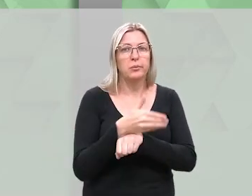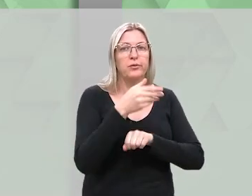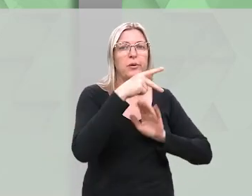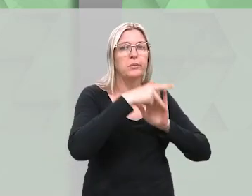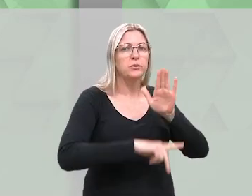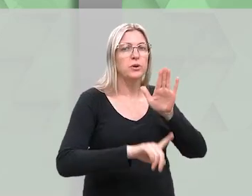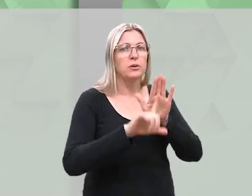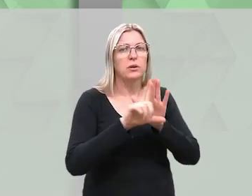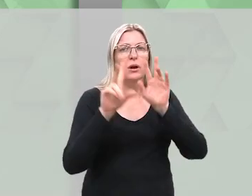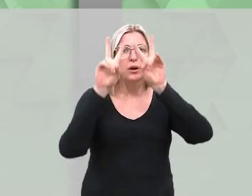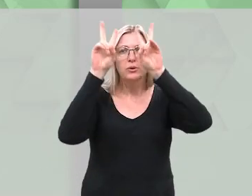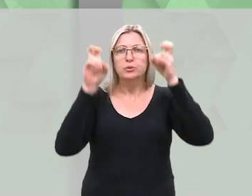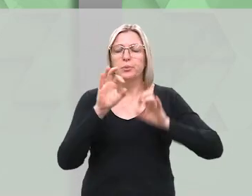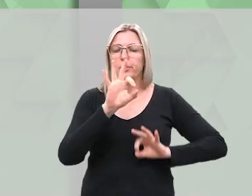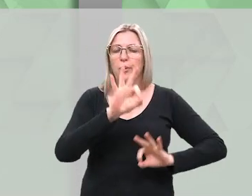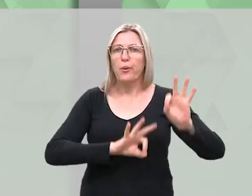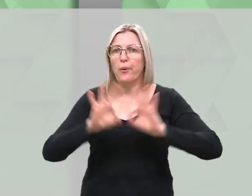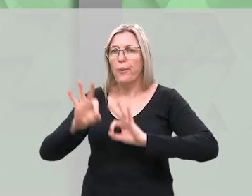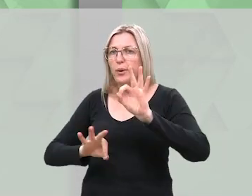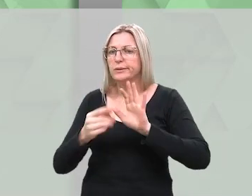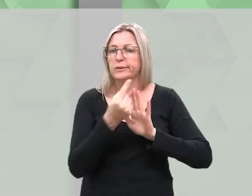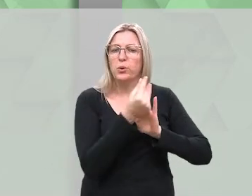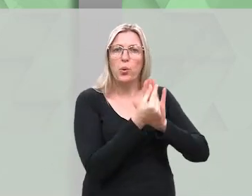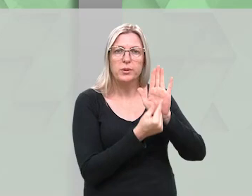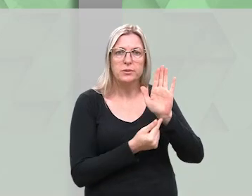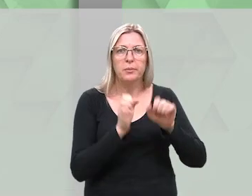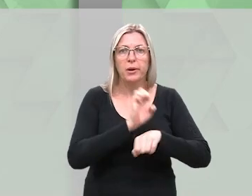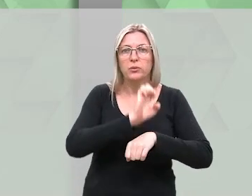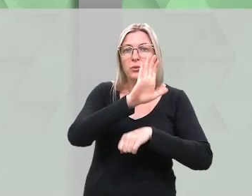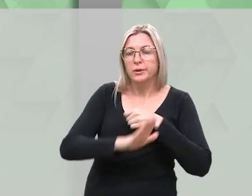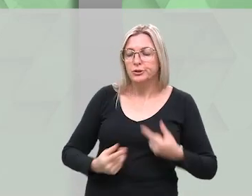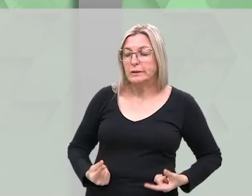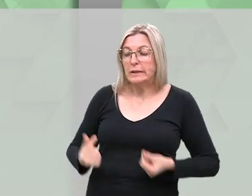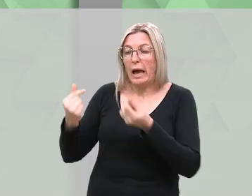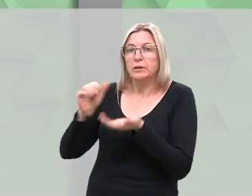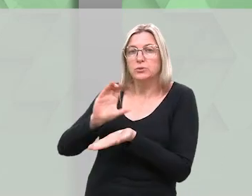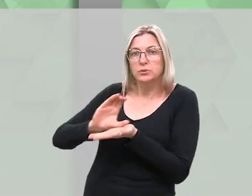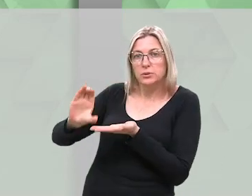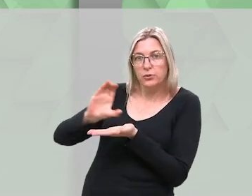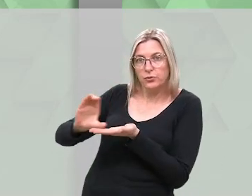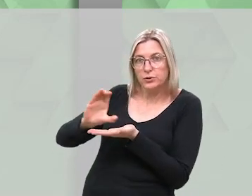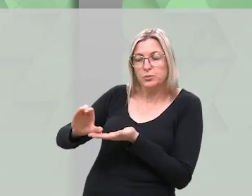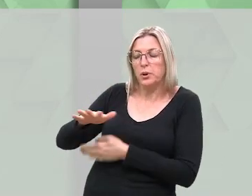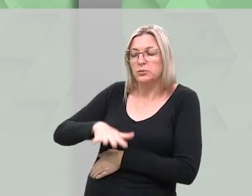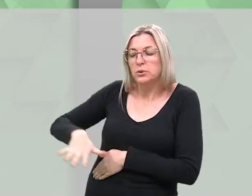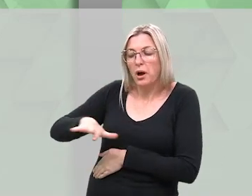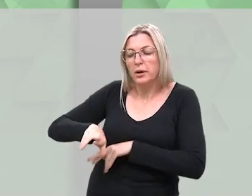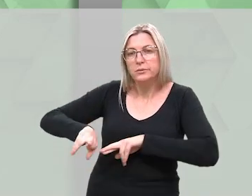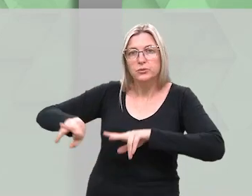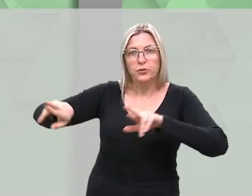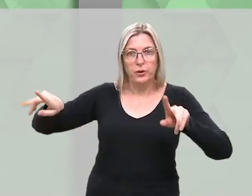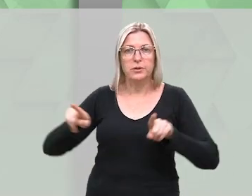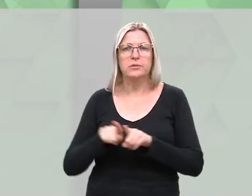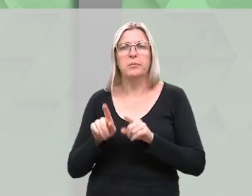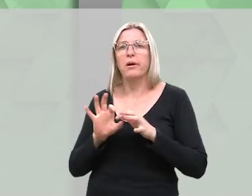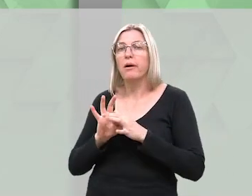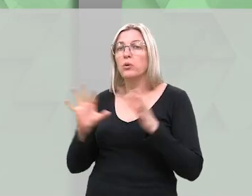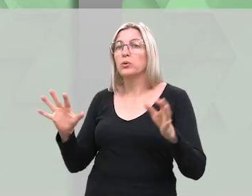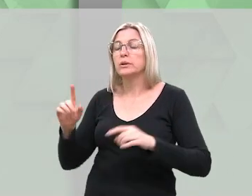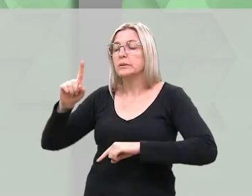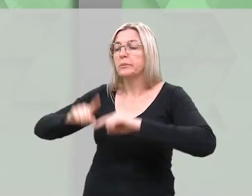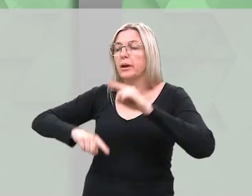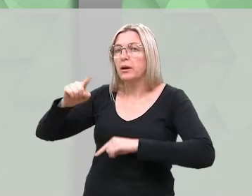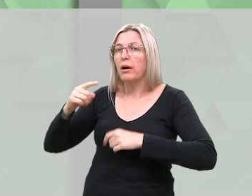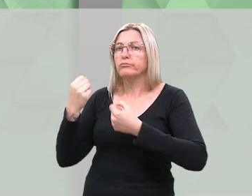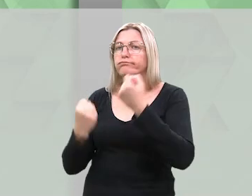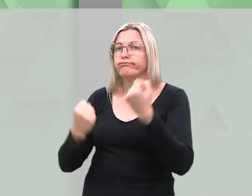aprovaram projetos de lei que dispõem sobre o Plano Plurianual de Erechim a receita fixa e despesa do município, que autoriza a doação